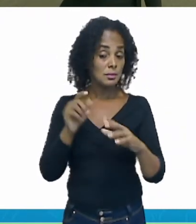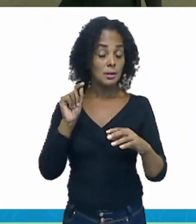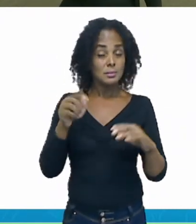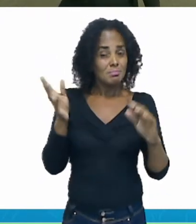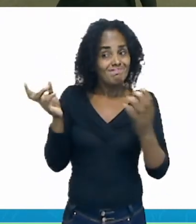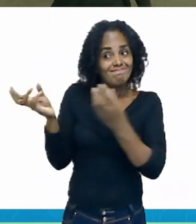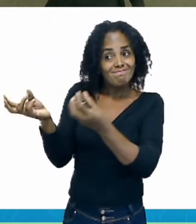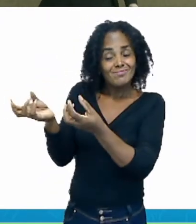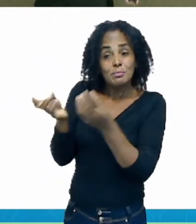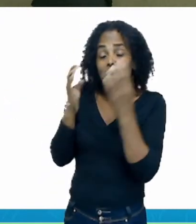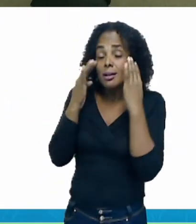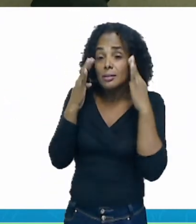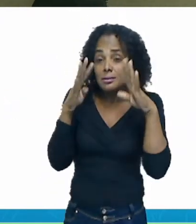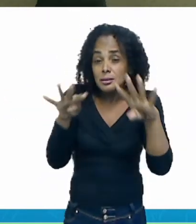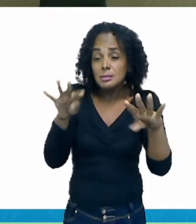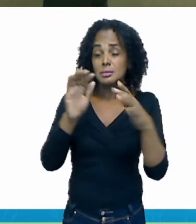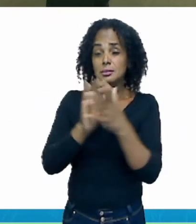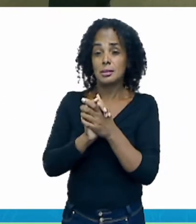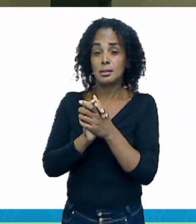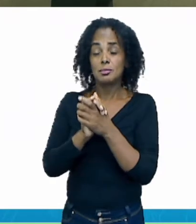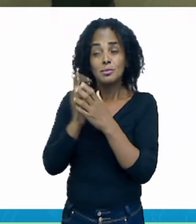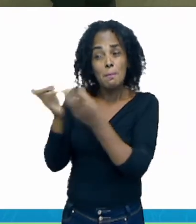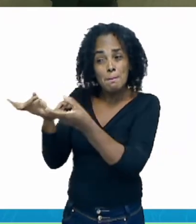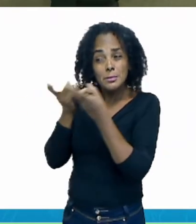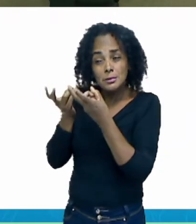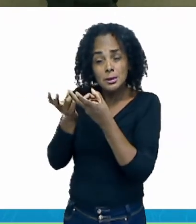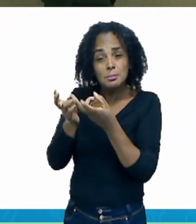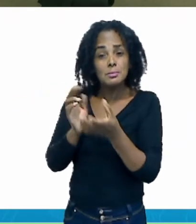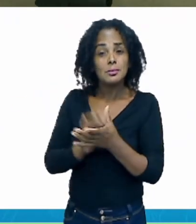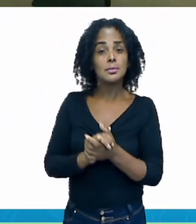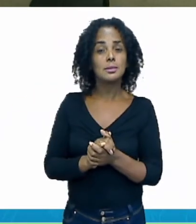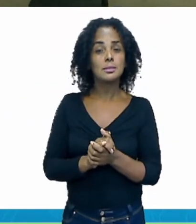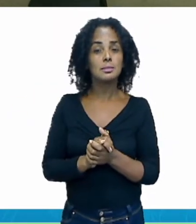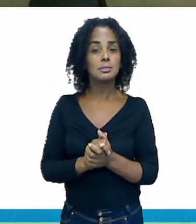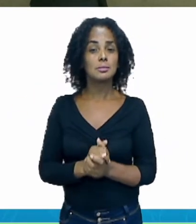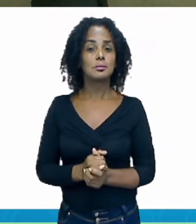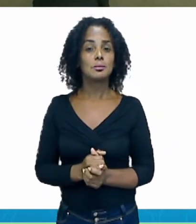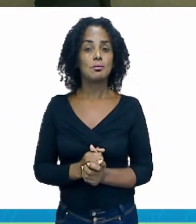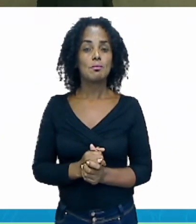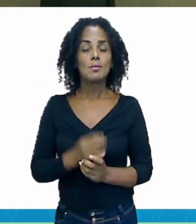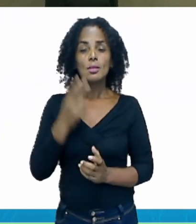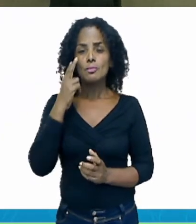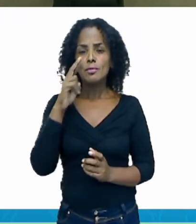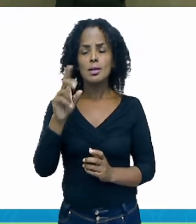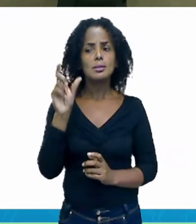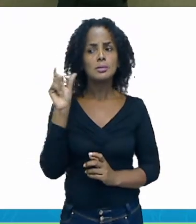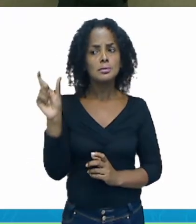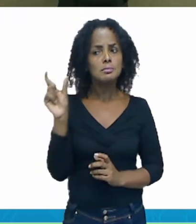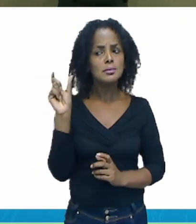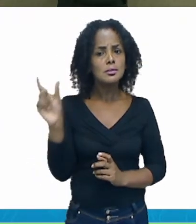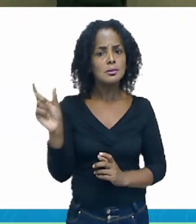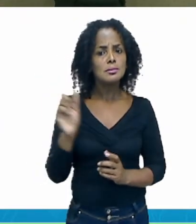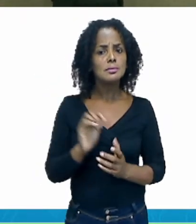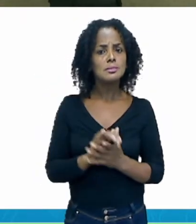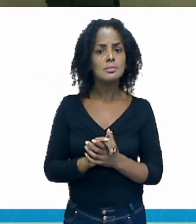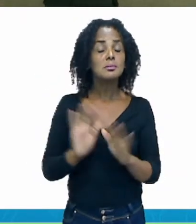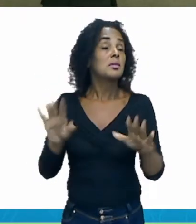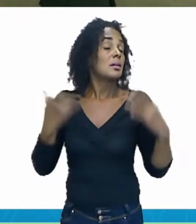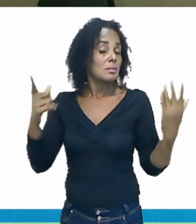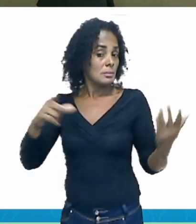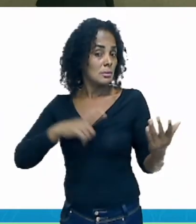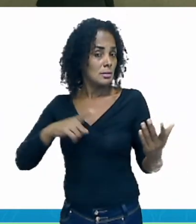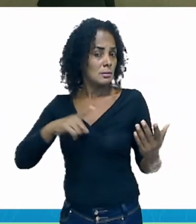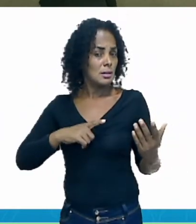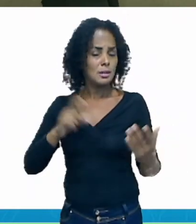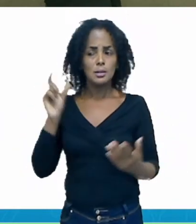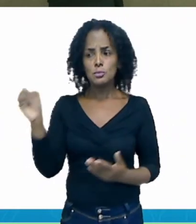atenção de vocês. Preste atenção lá nas palavras. Será que tem alguma sílaba